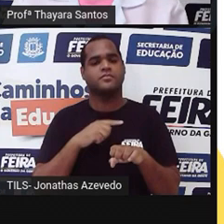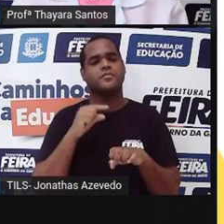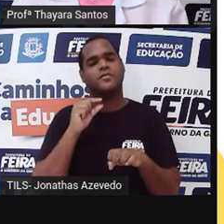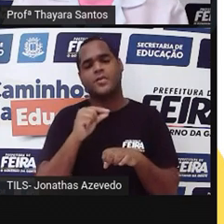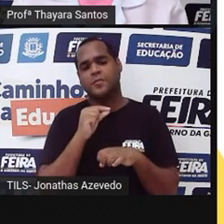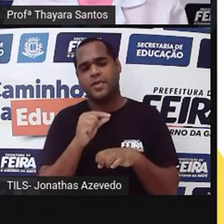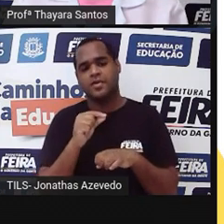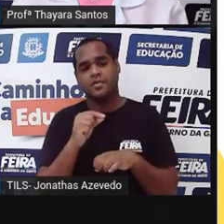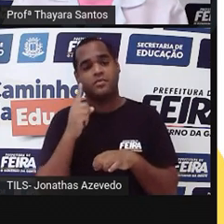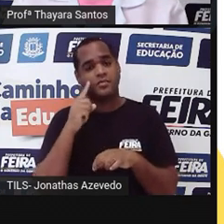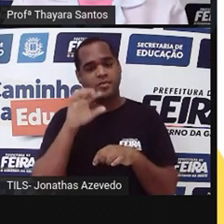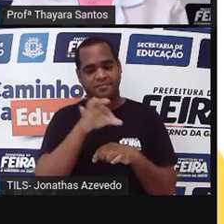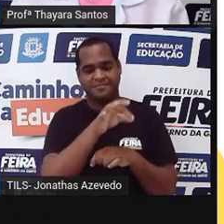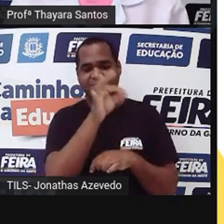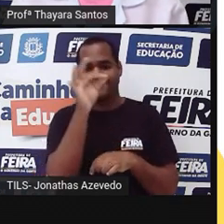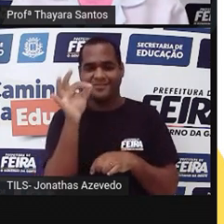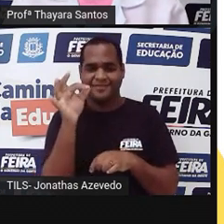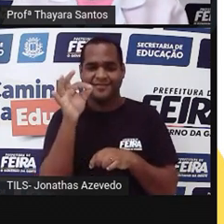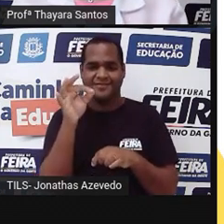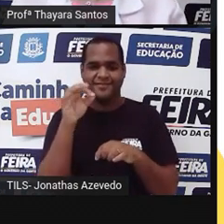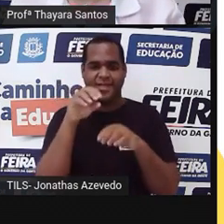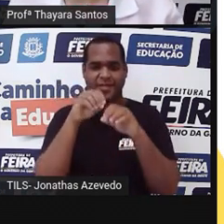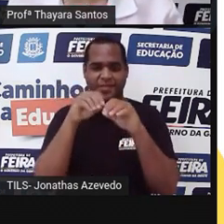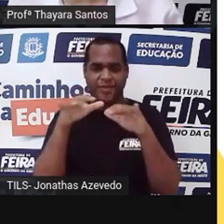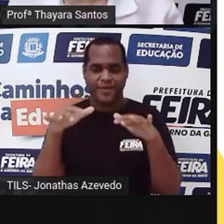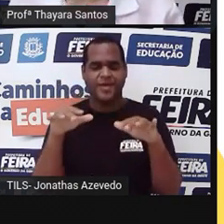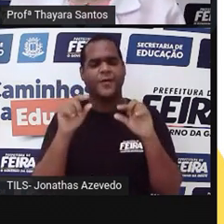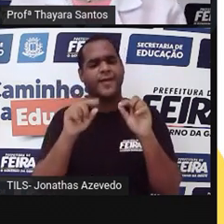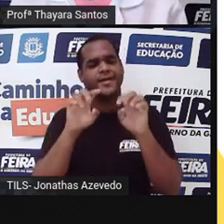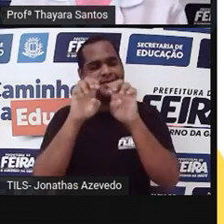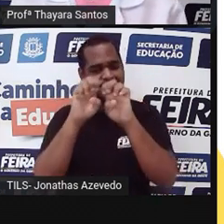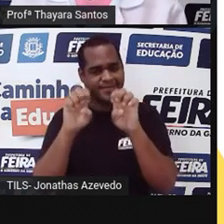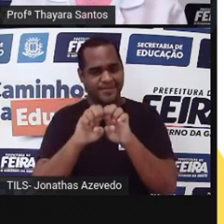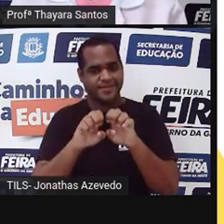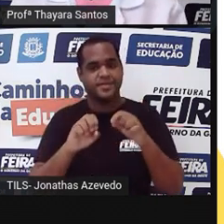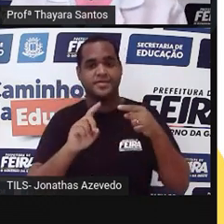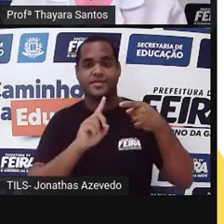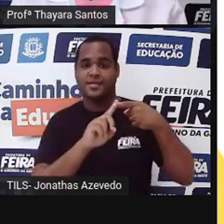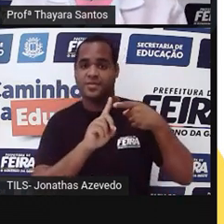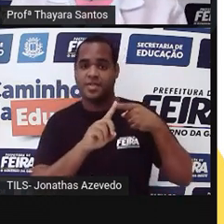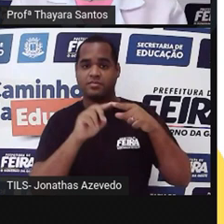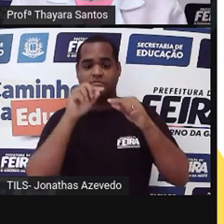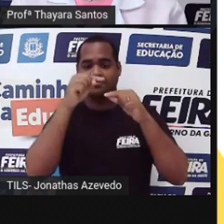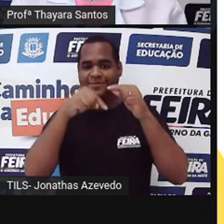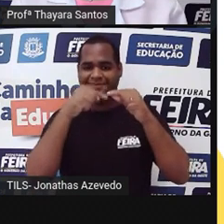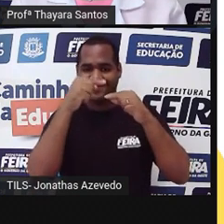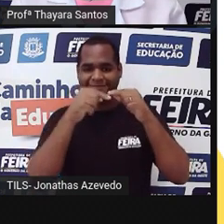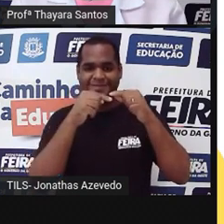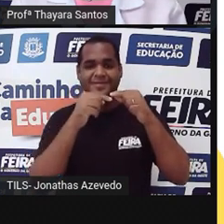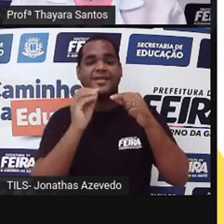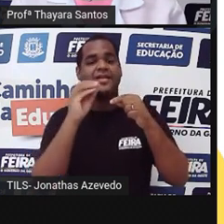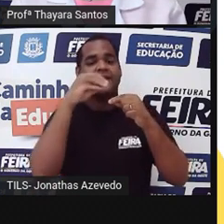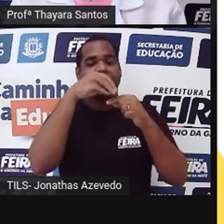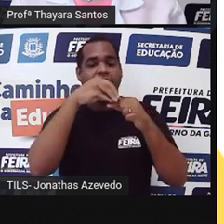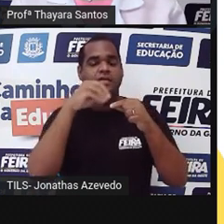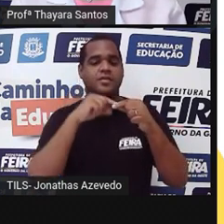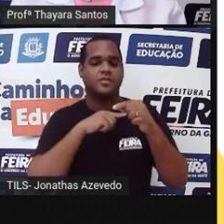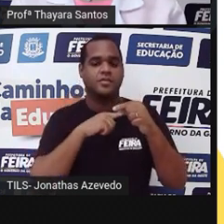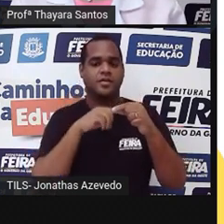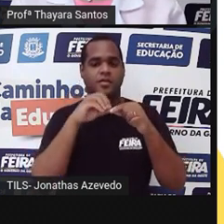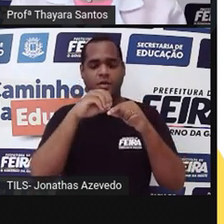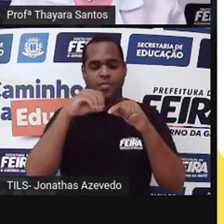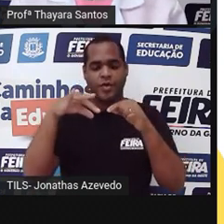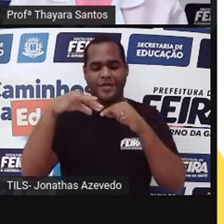daqui de cima da planta, ela tem outras estruturas. Ela tem uma cápsula, dentro dessa cápsula vão estar os